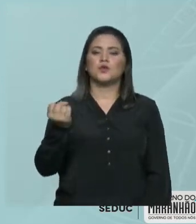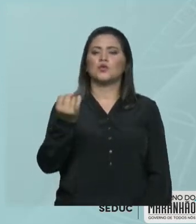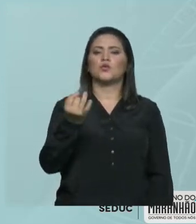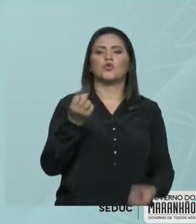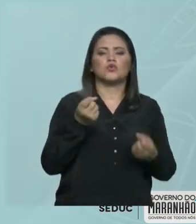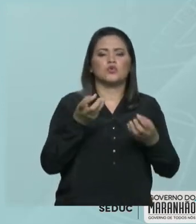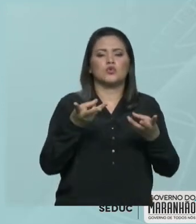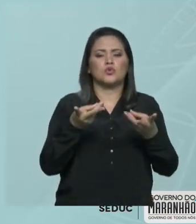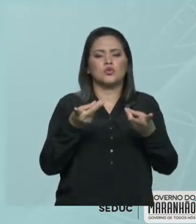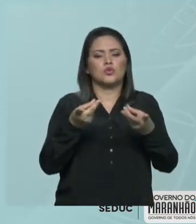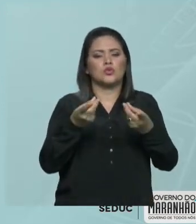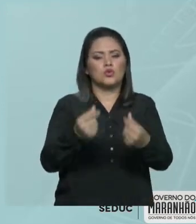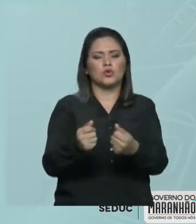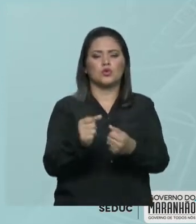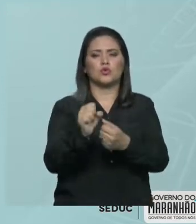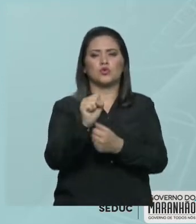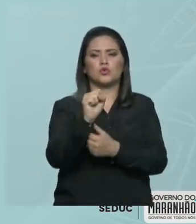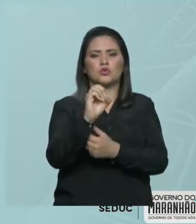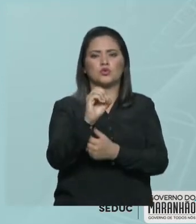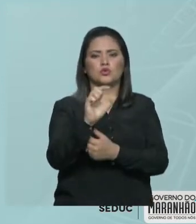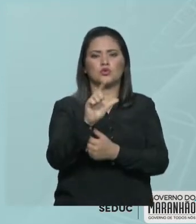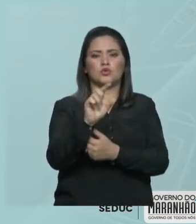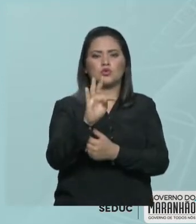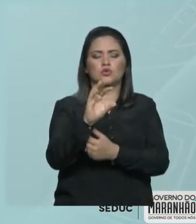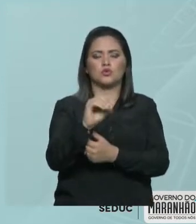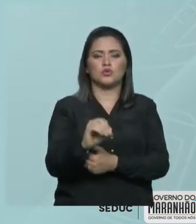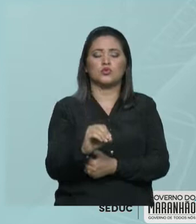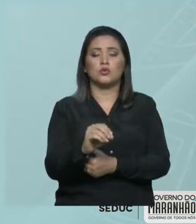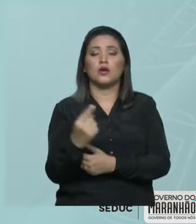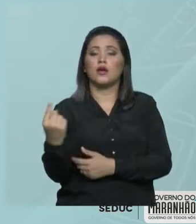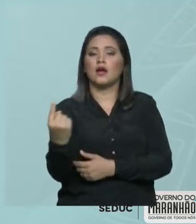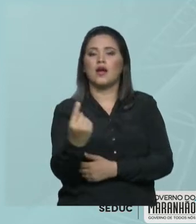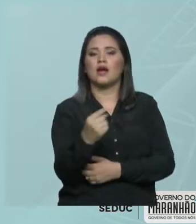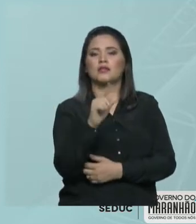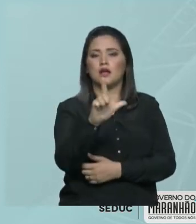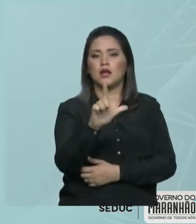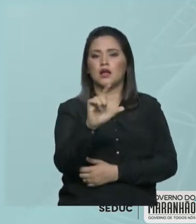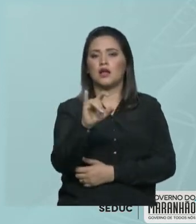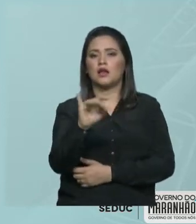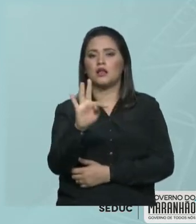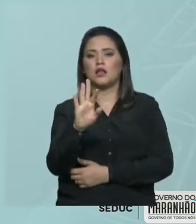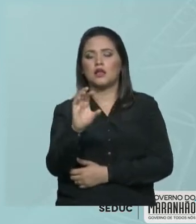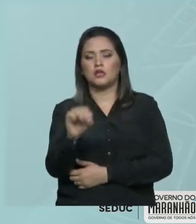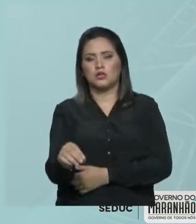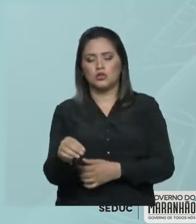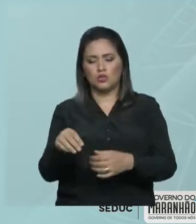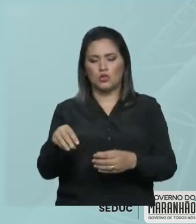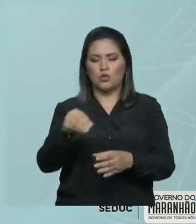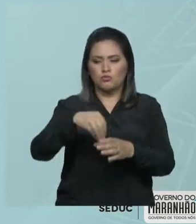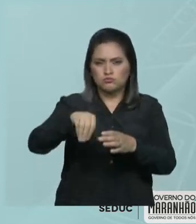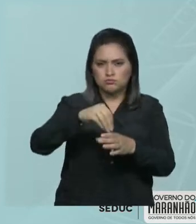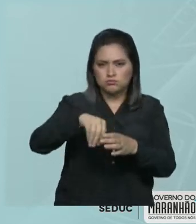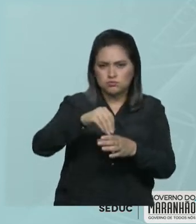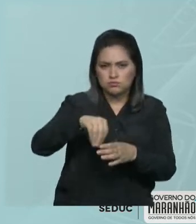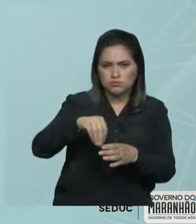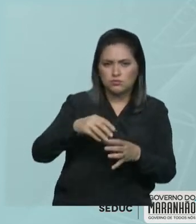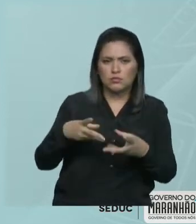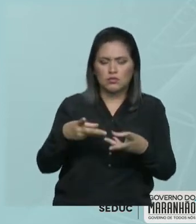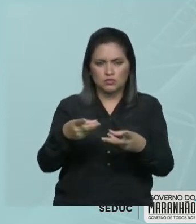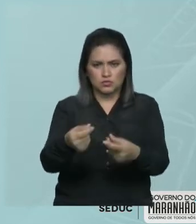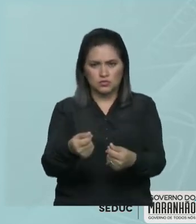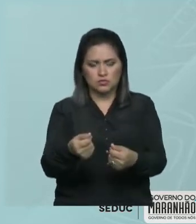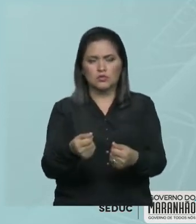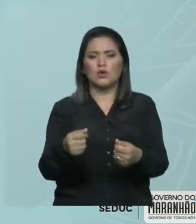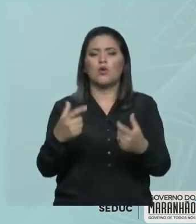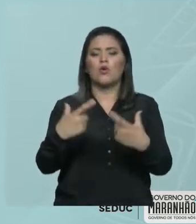litro da solução. Tudo bem? Então, a primeira concentração que nós vamos trabalhar é, consequentemente, a mais utilizada,